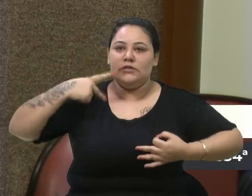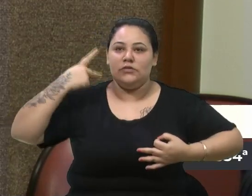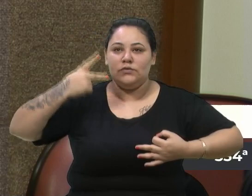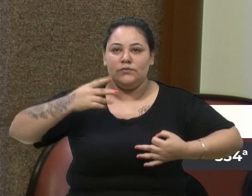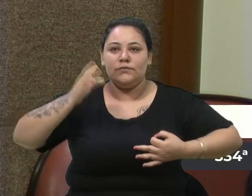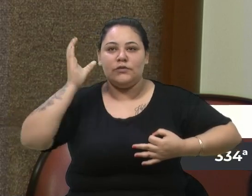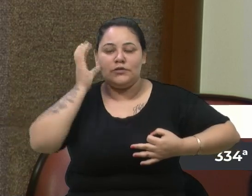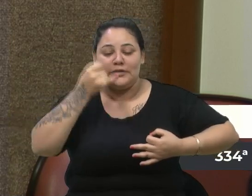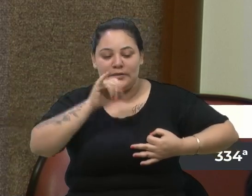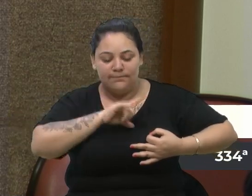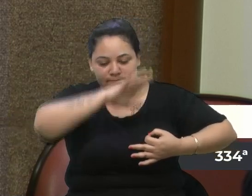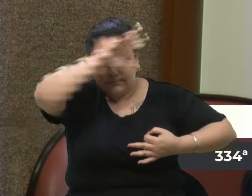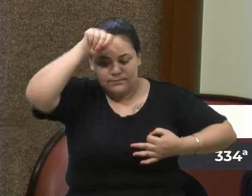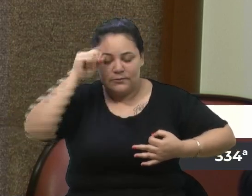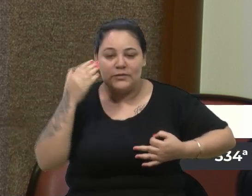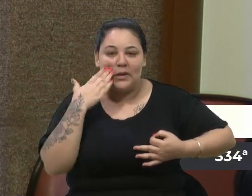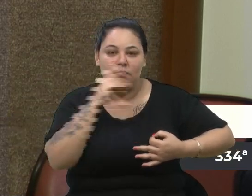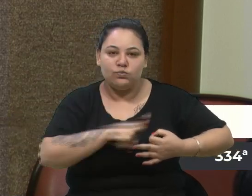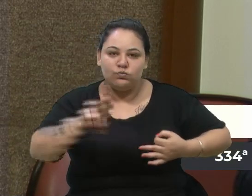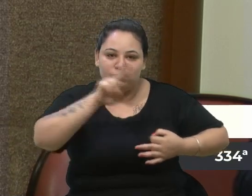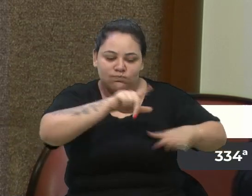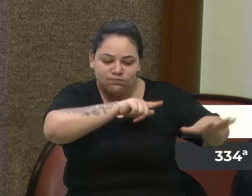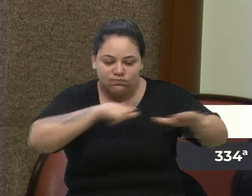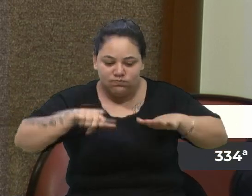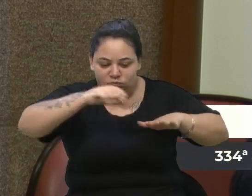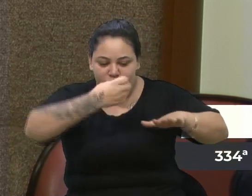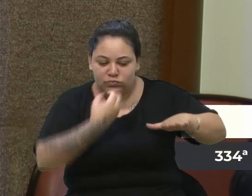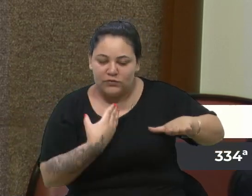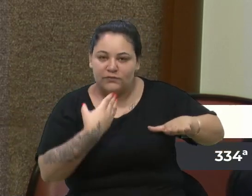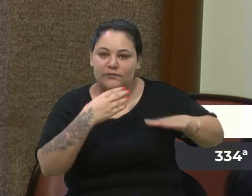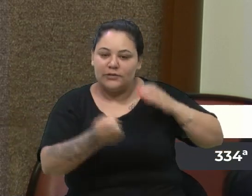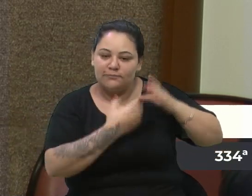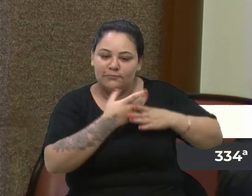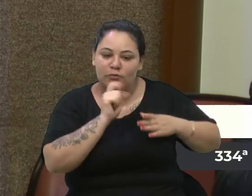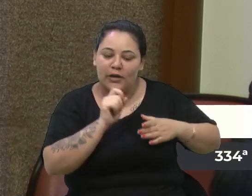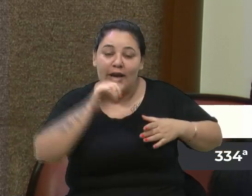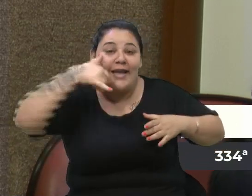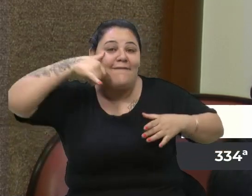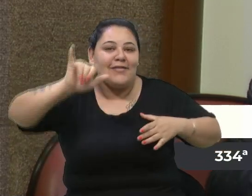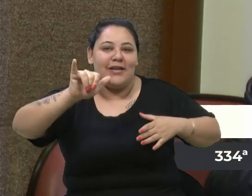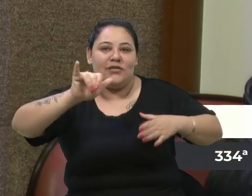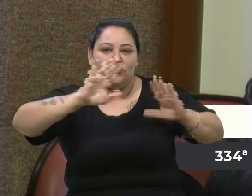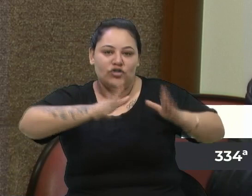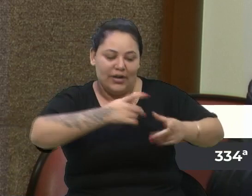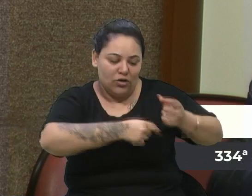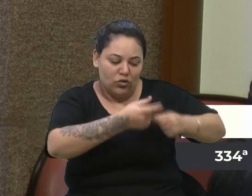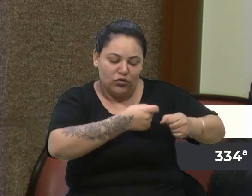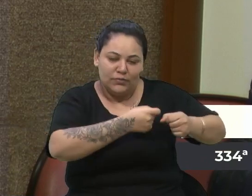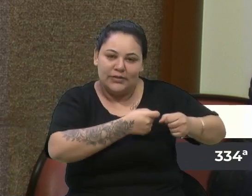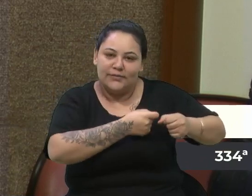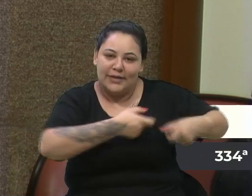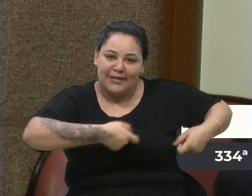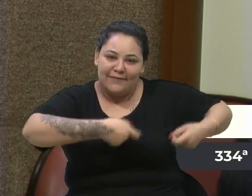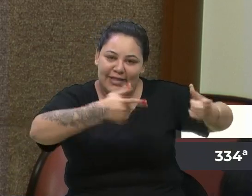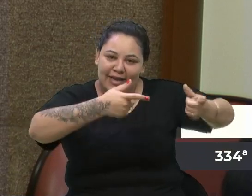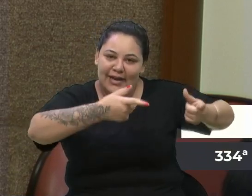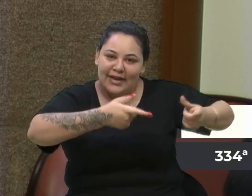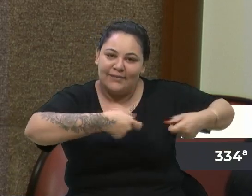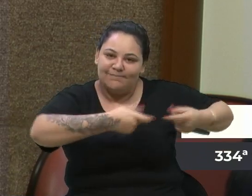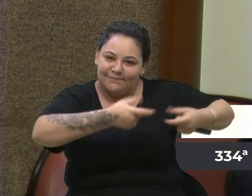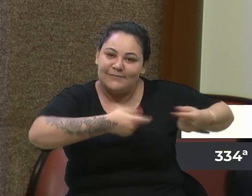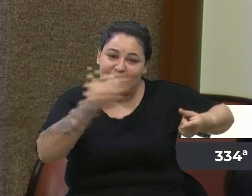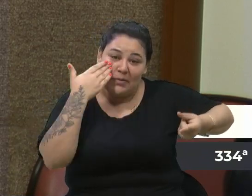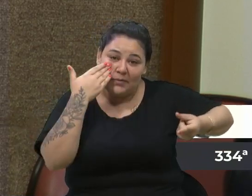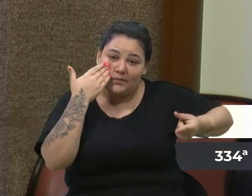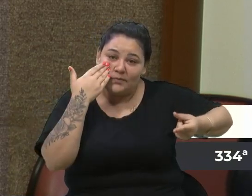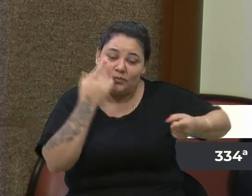souber utilizar bem essa semana, vai gerar aquilo que todo mundo quer, que a prevenção gere economia na saúde. E gerando economia na saúde,